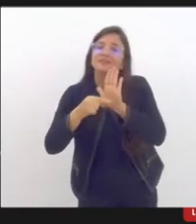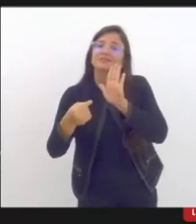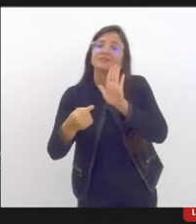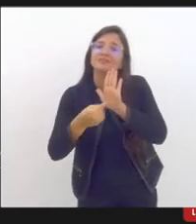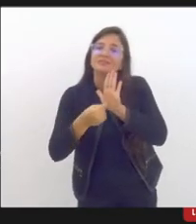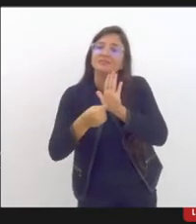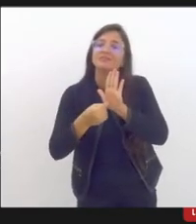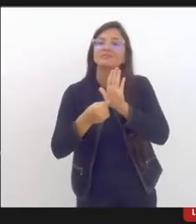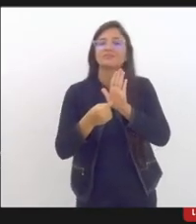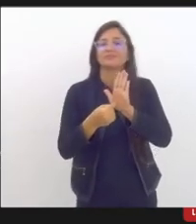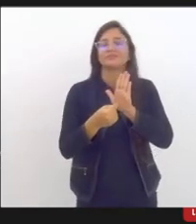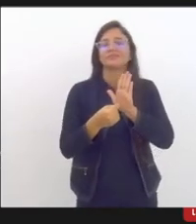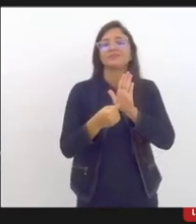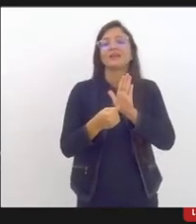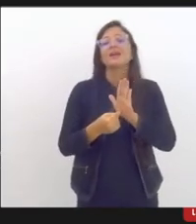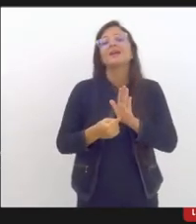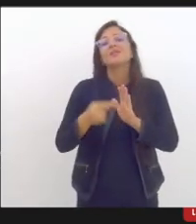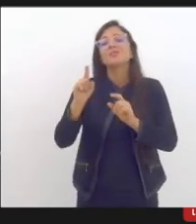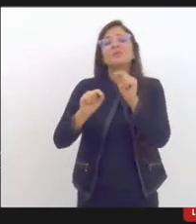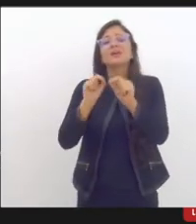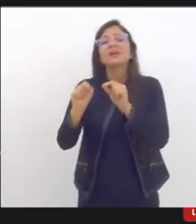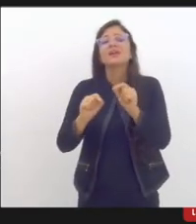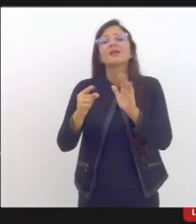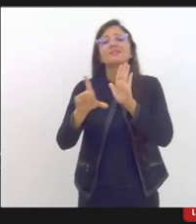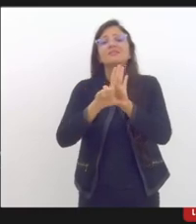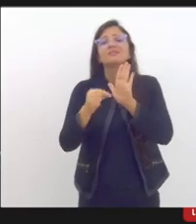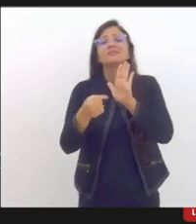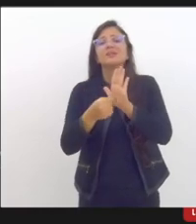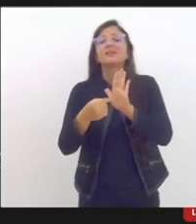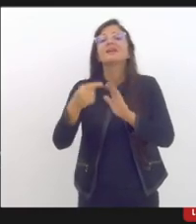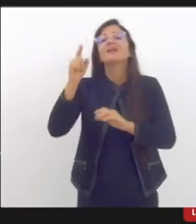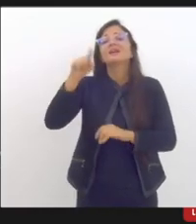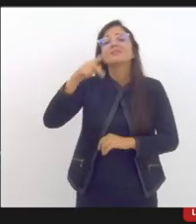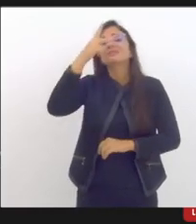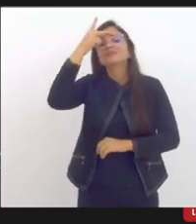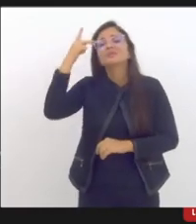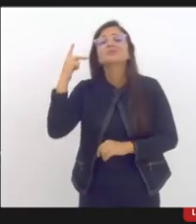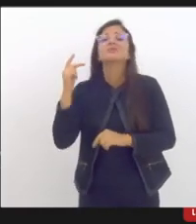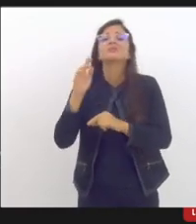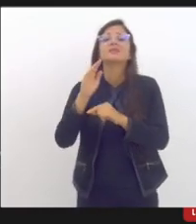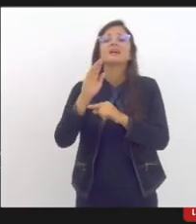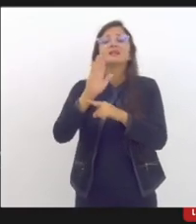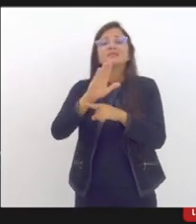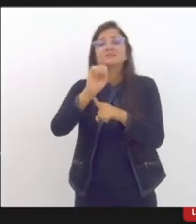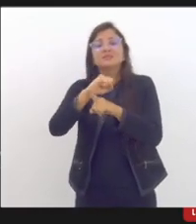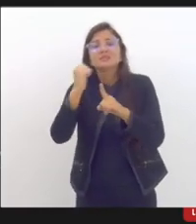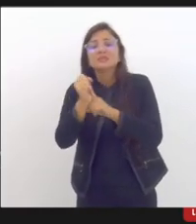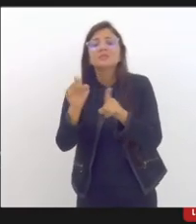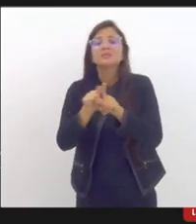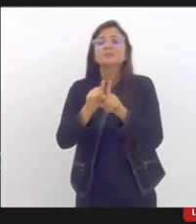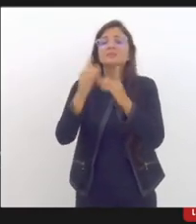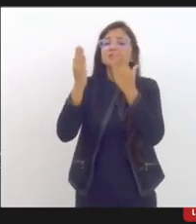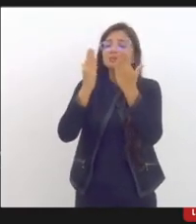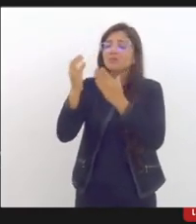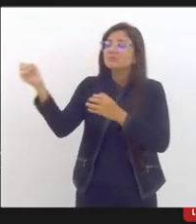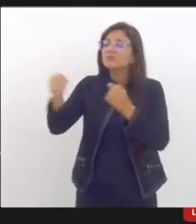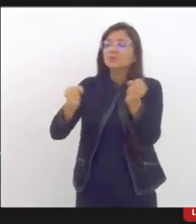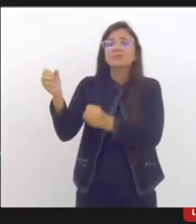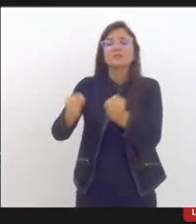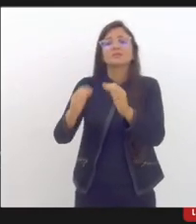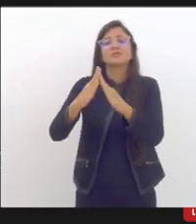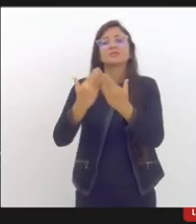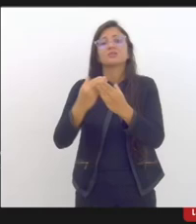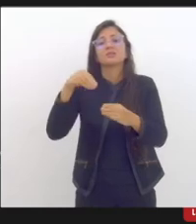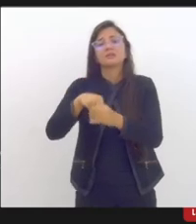da colocação de assistentes sociais e psicólogos e aí eu não diria que não apenas na rede né porque se a gente for contar a rede a rede FaiTec hoje tem